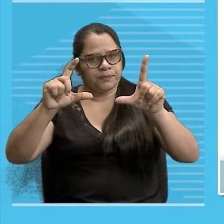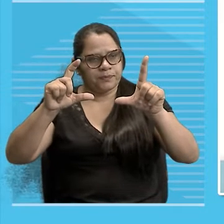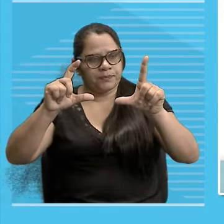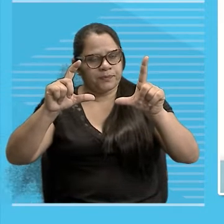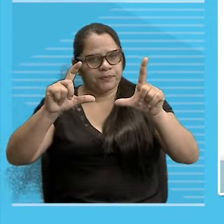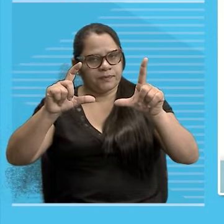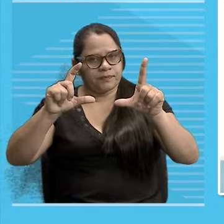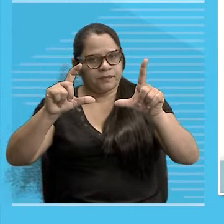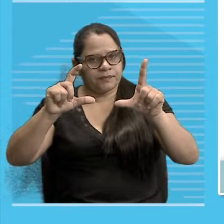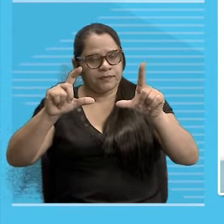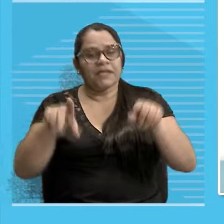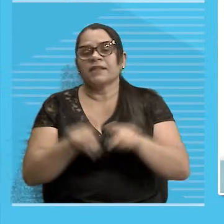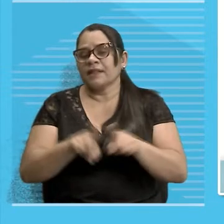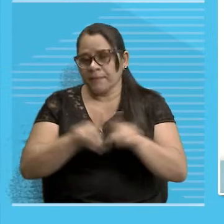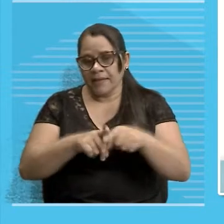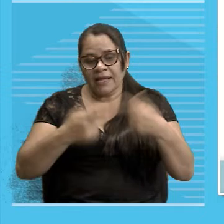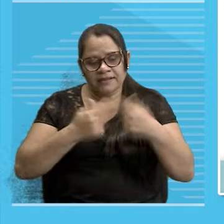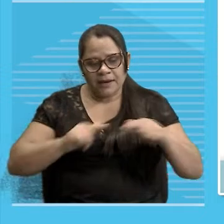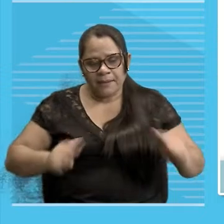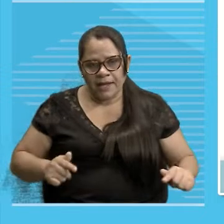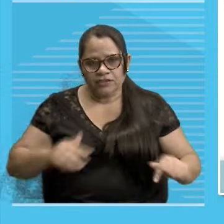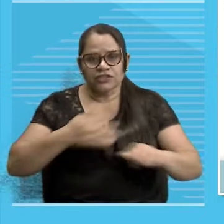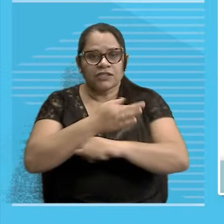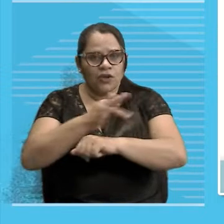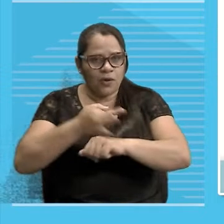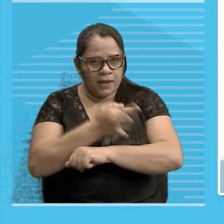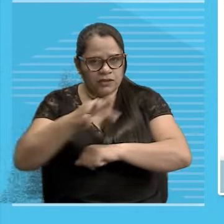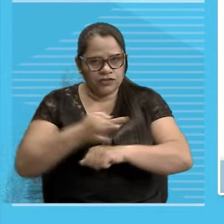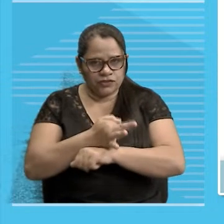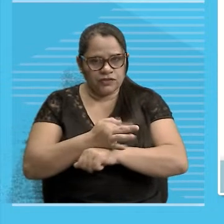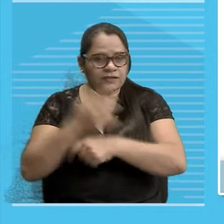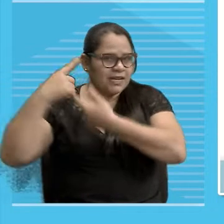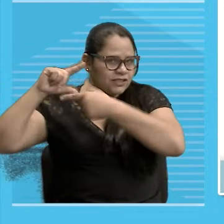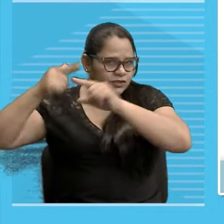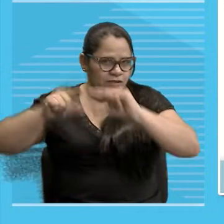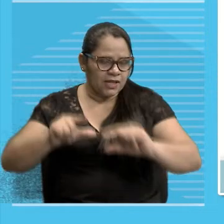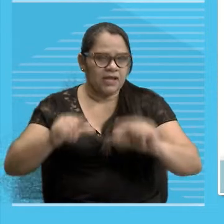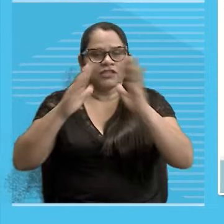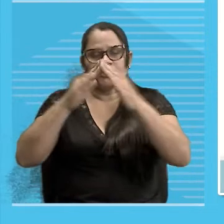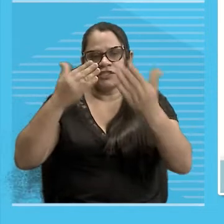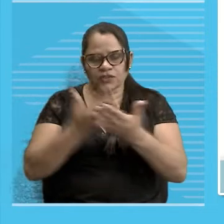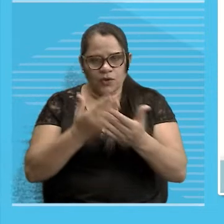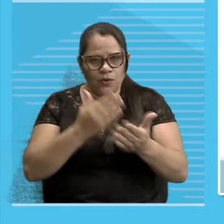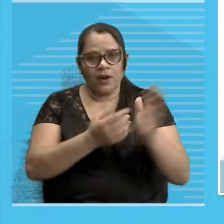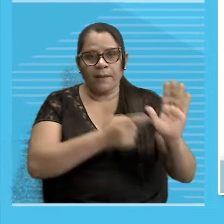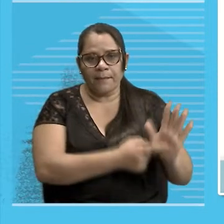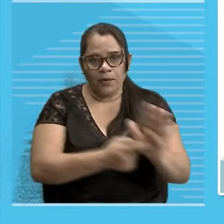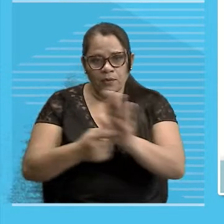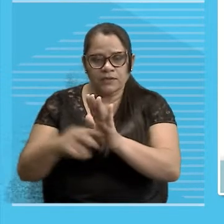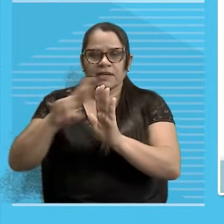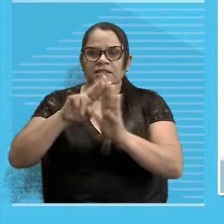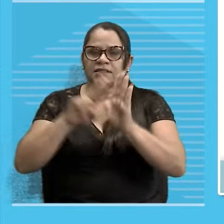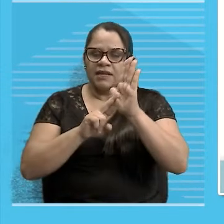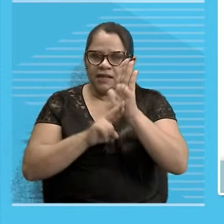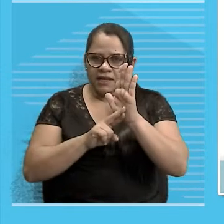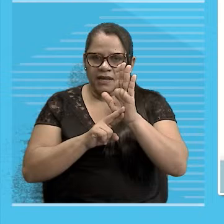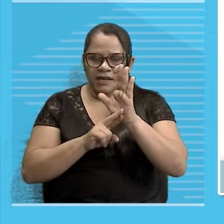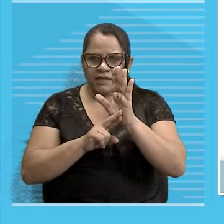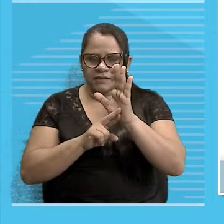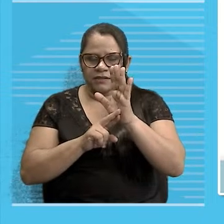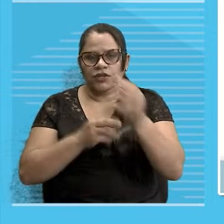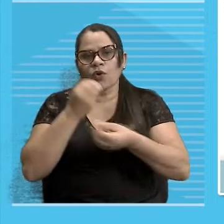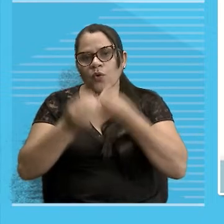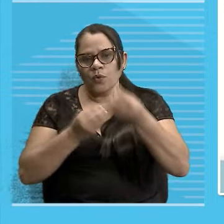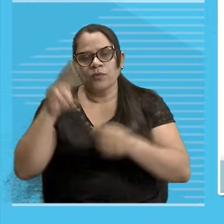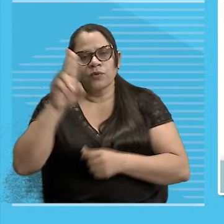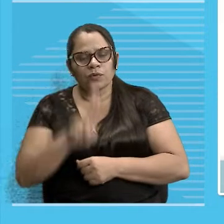claro As gramáticas normativas As gramáticas tradicionais escolares Elas trazem né As regras De quando você